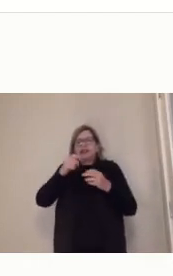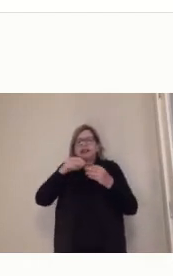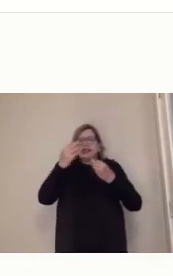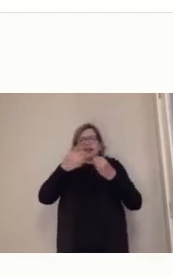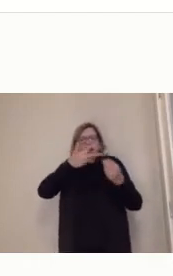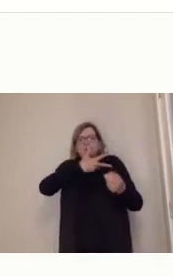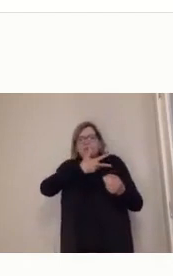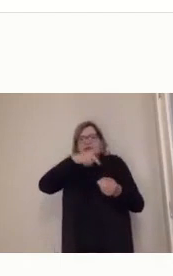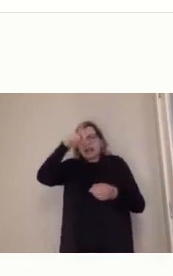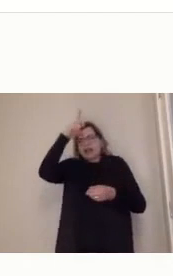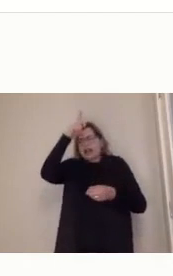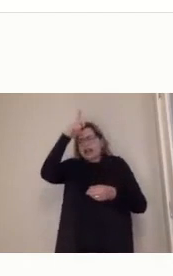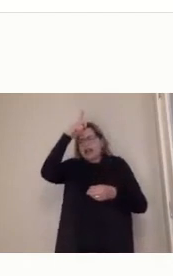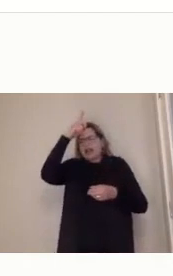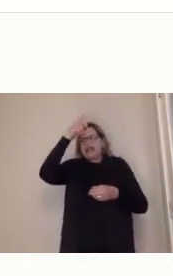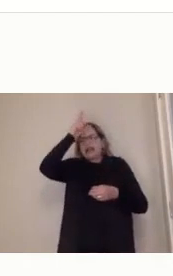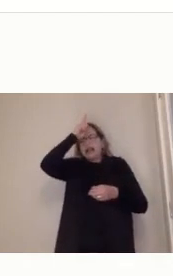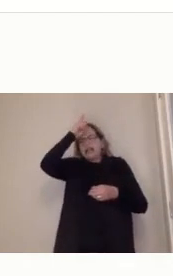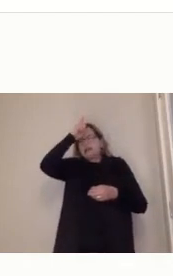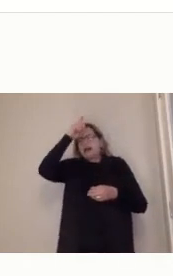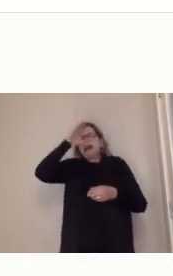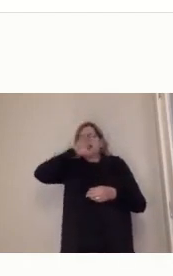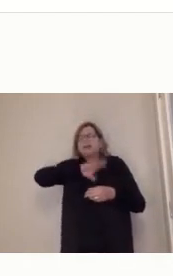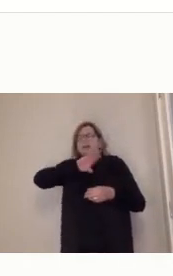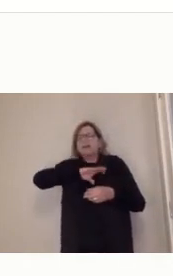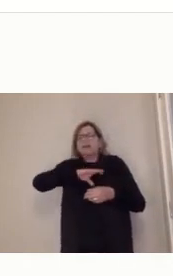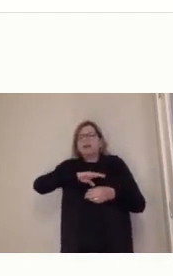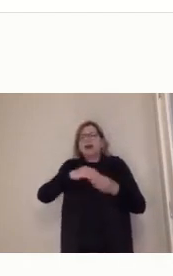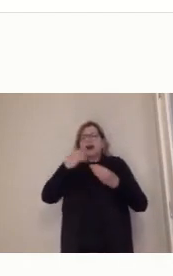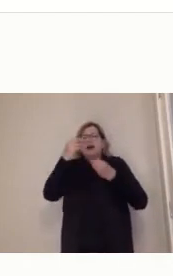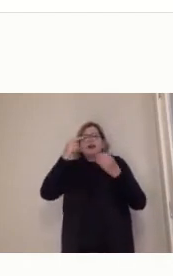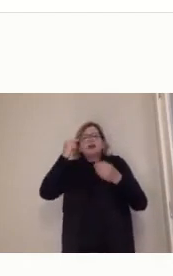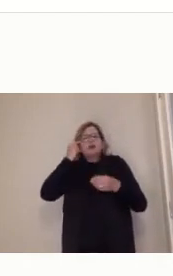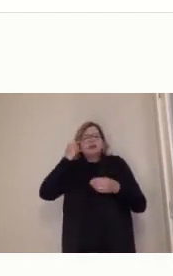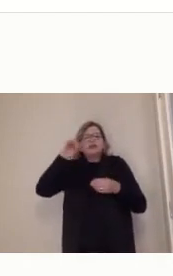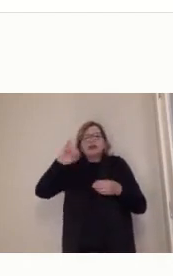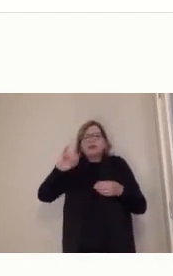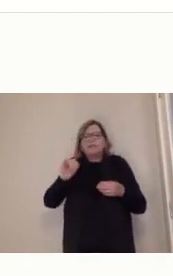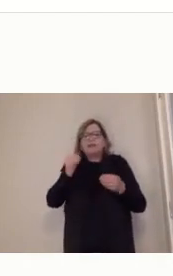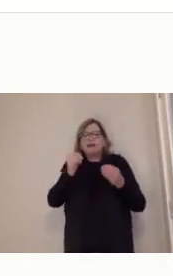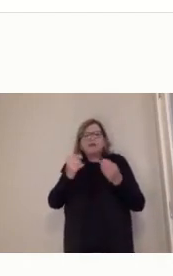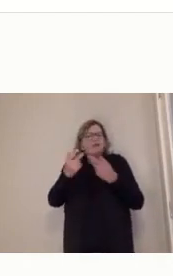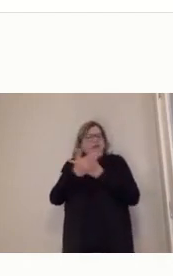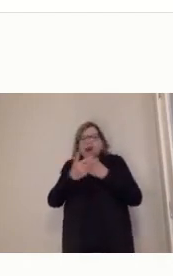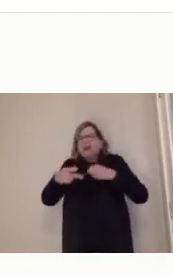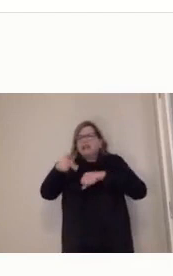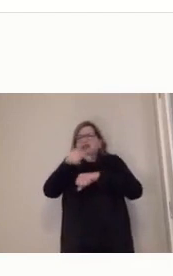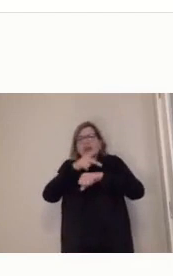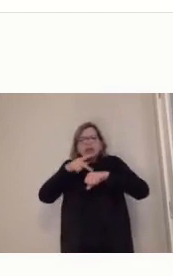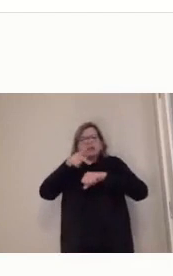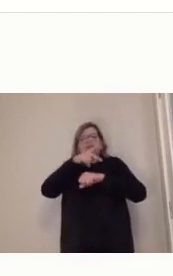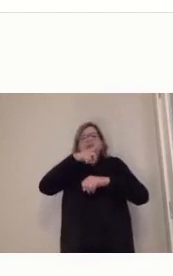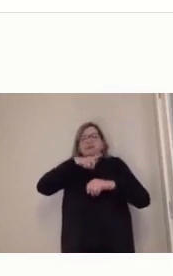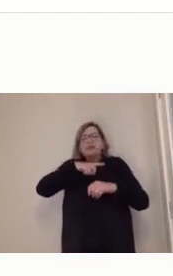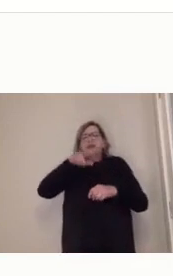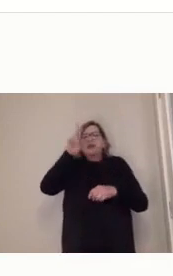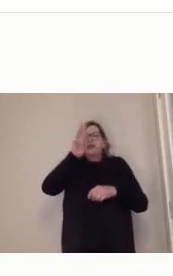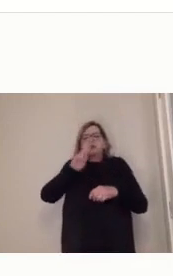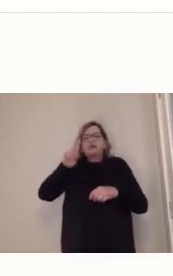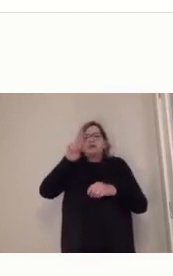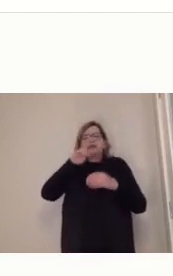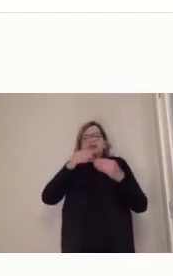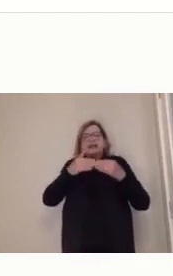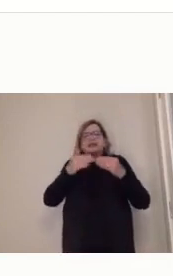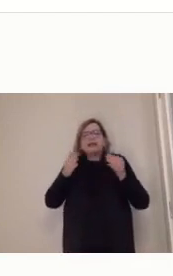abertas, trabalhando muito, e eu penso que na próxima aula a gente vai falar um pouquinho dos cursos abertos, né? Você tem Stanford hoje, por exemplo,